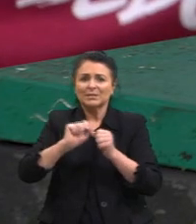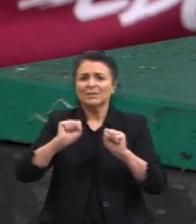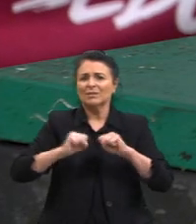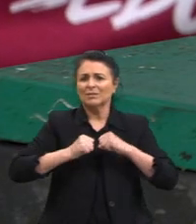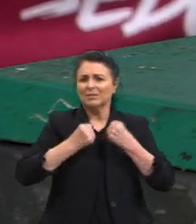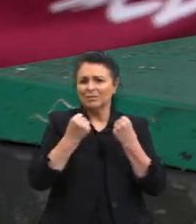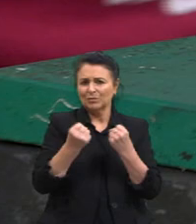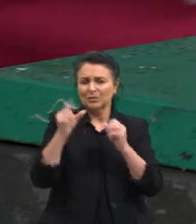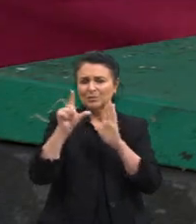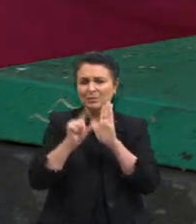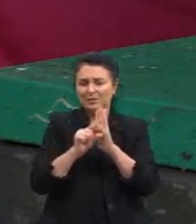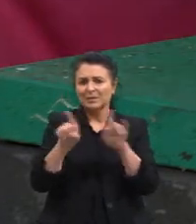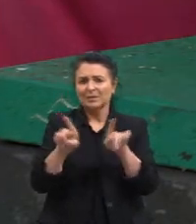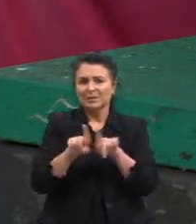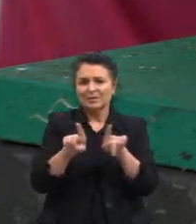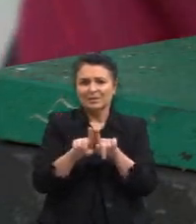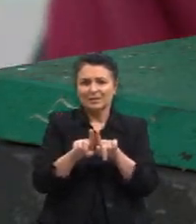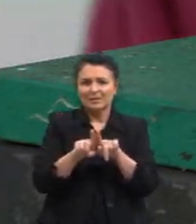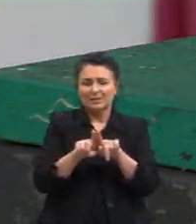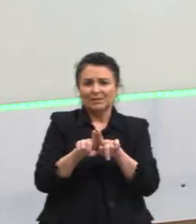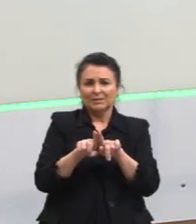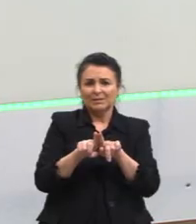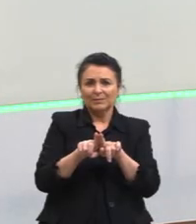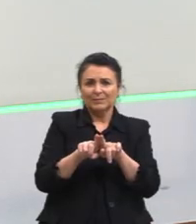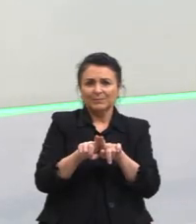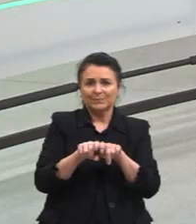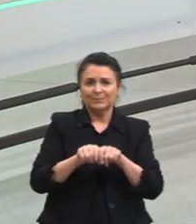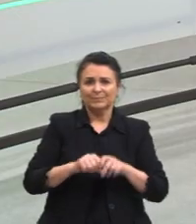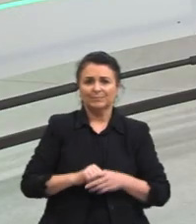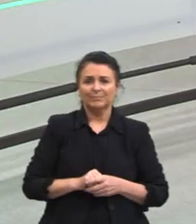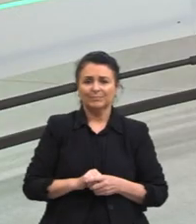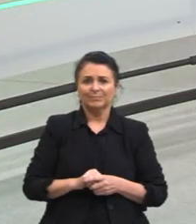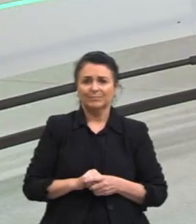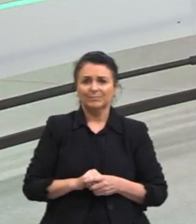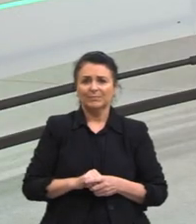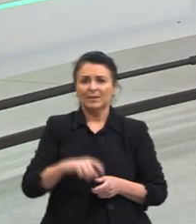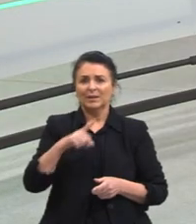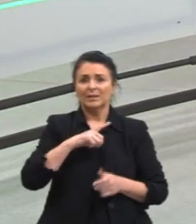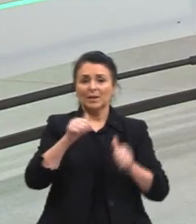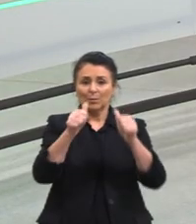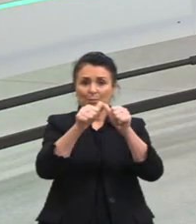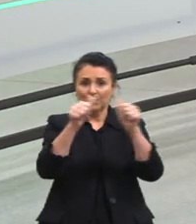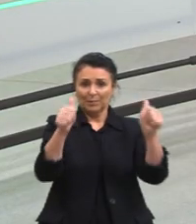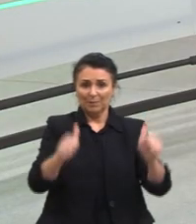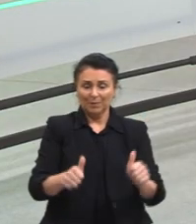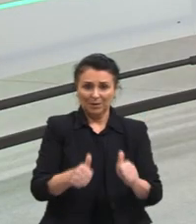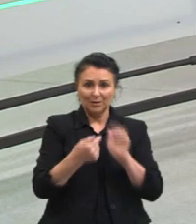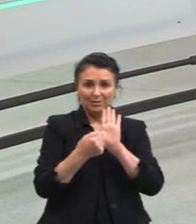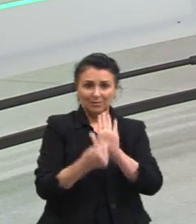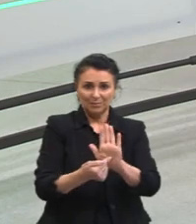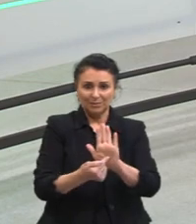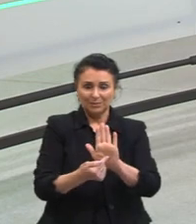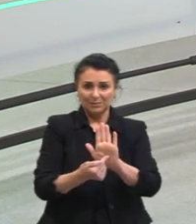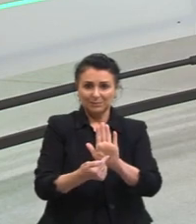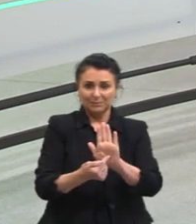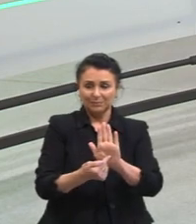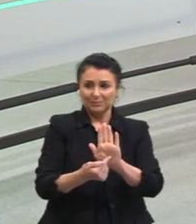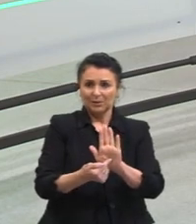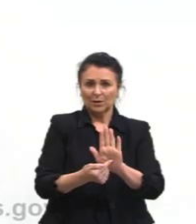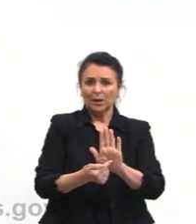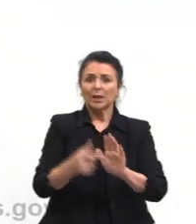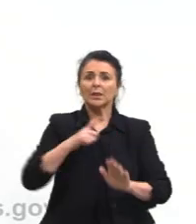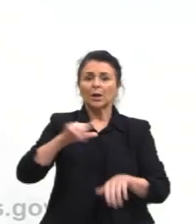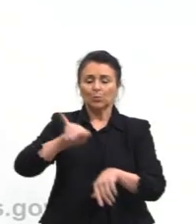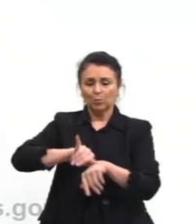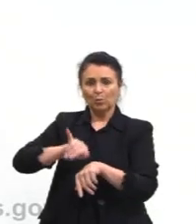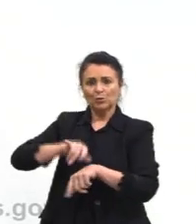seja muito pequena também. Tá? Aqui a gente tem uma imagem para ilustrar, né? Seria, podemos ter um